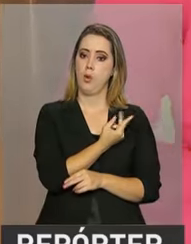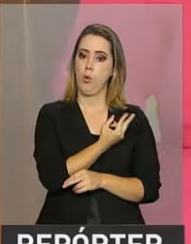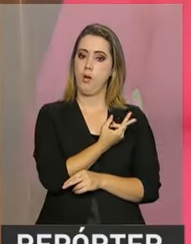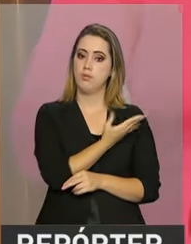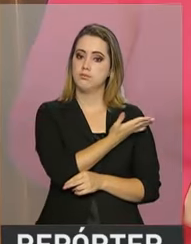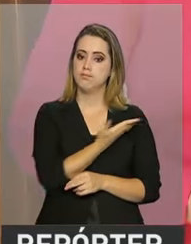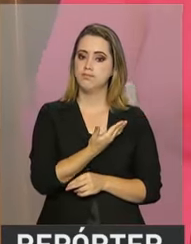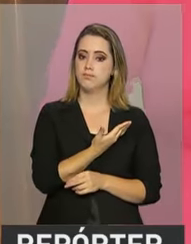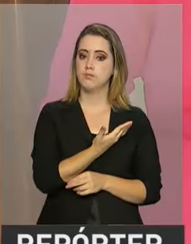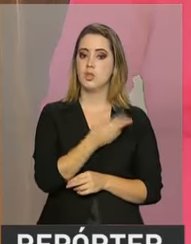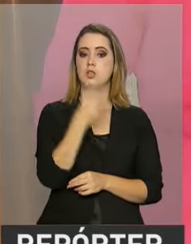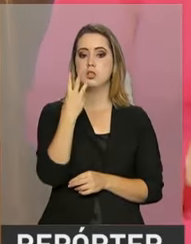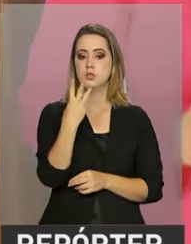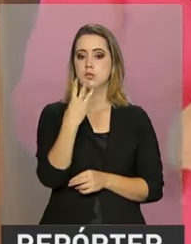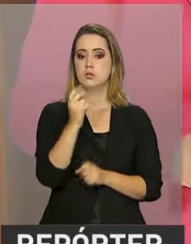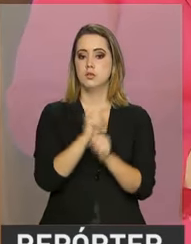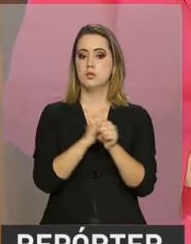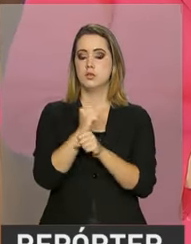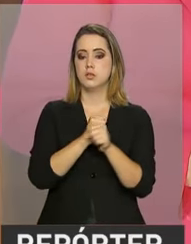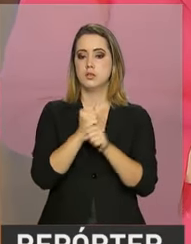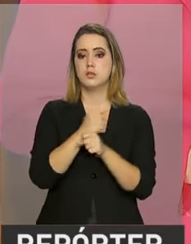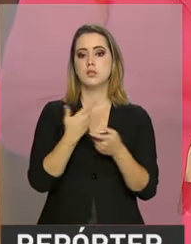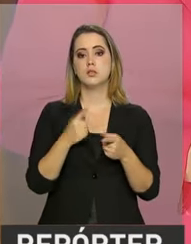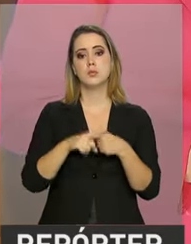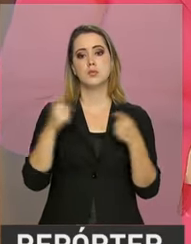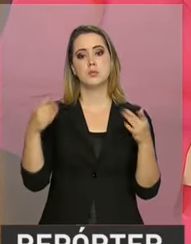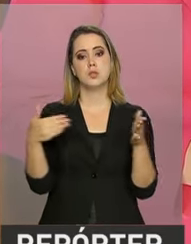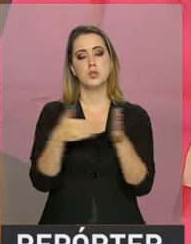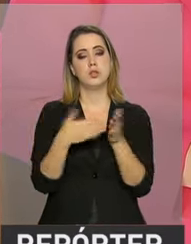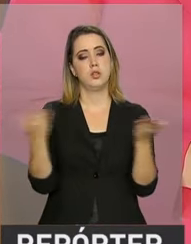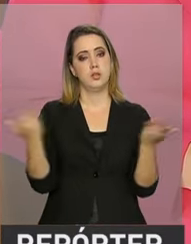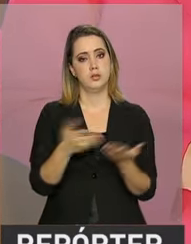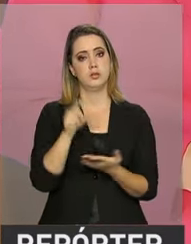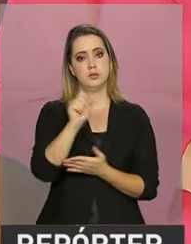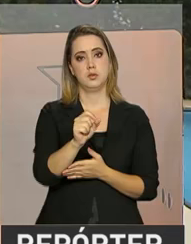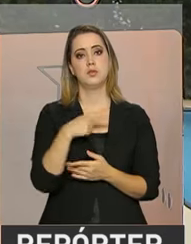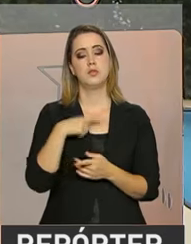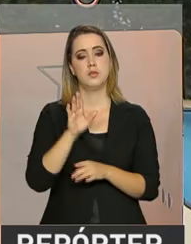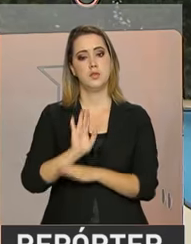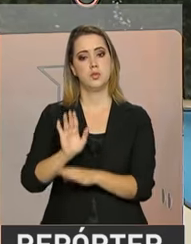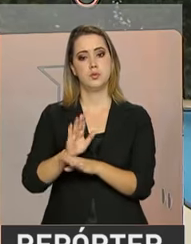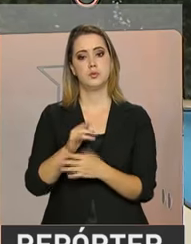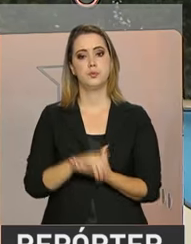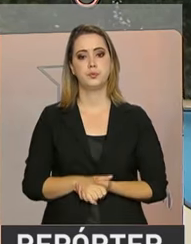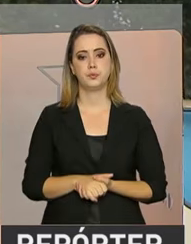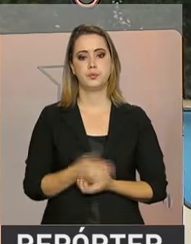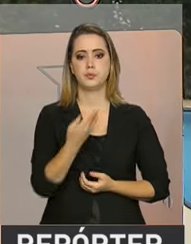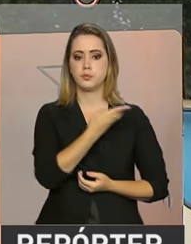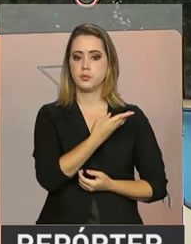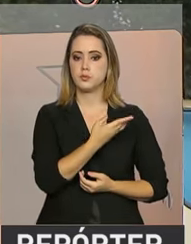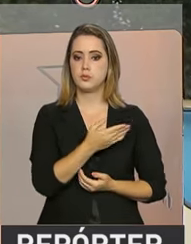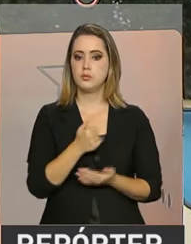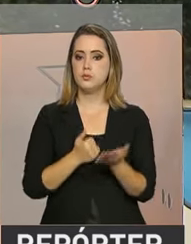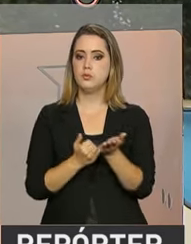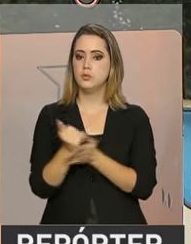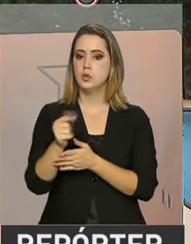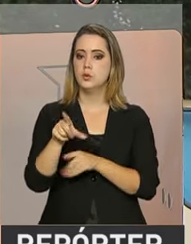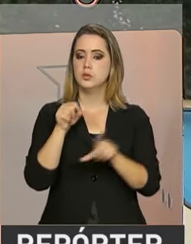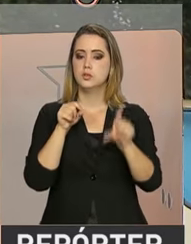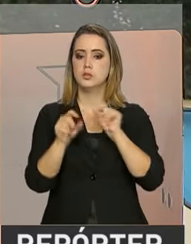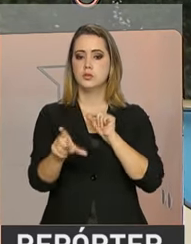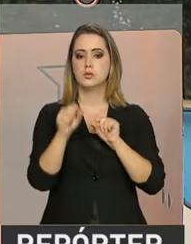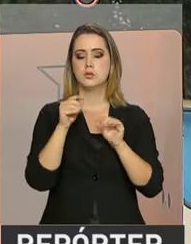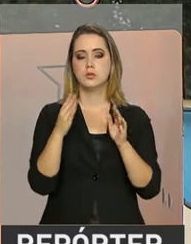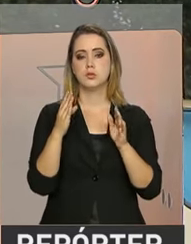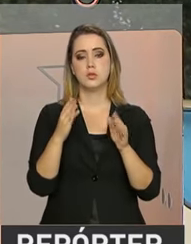no mercado há três anos. Mas para chegar até aqui ele teve ajuda. Marcelo participou do processo de seleção